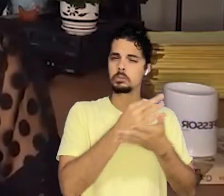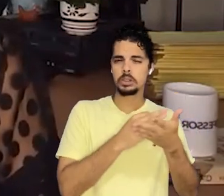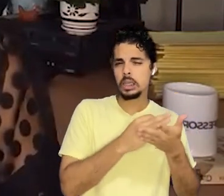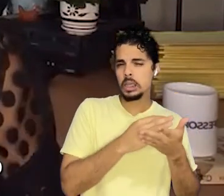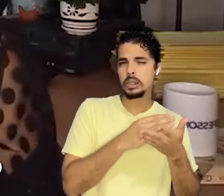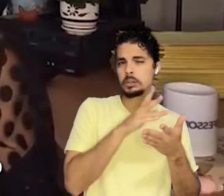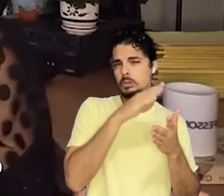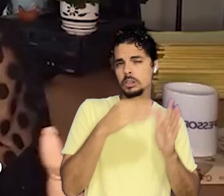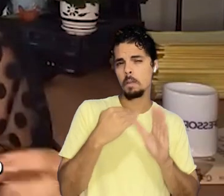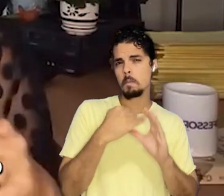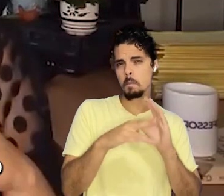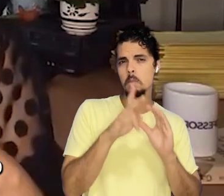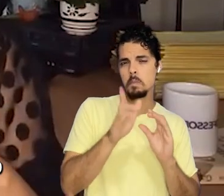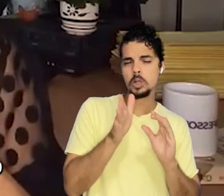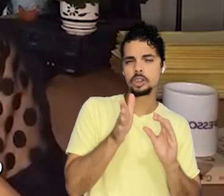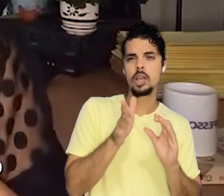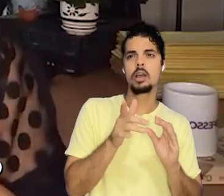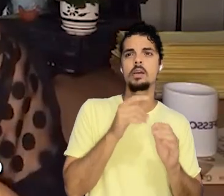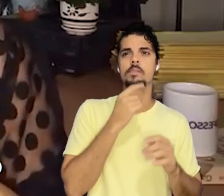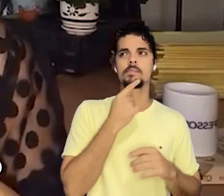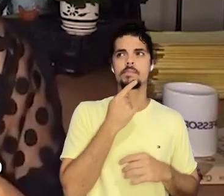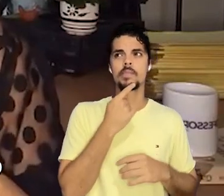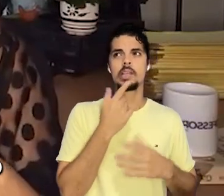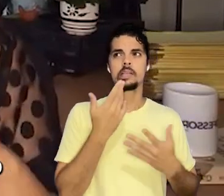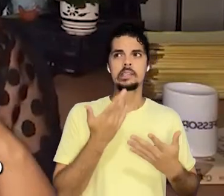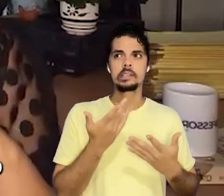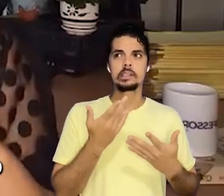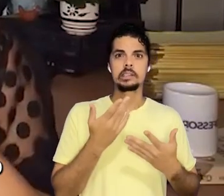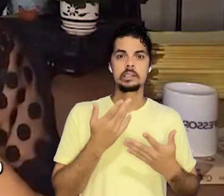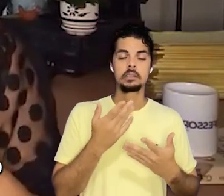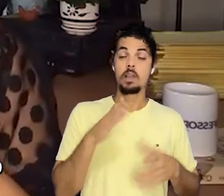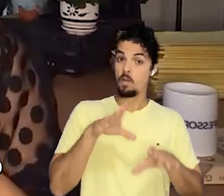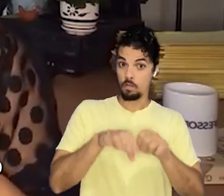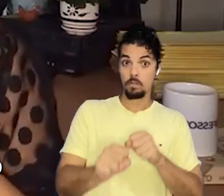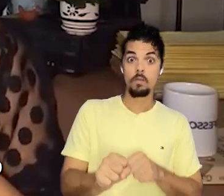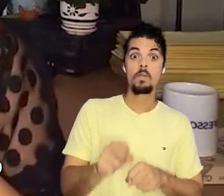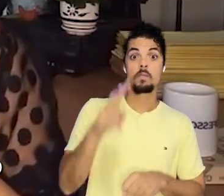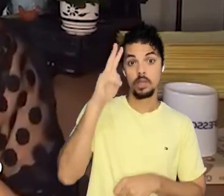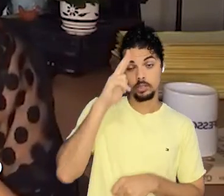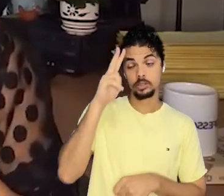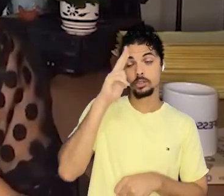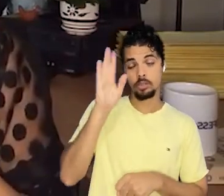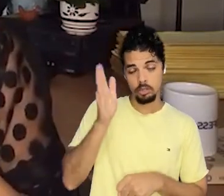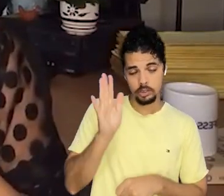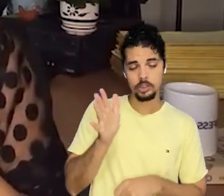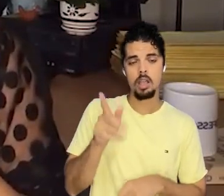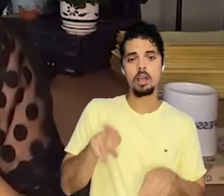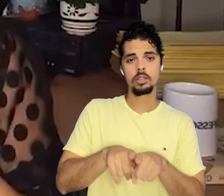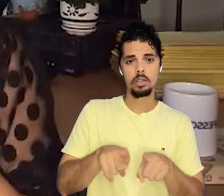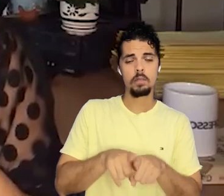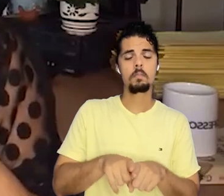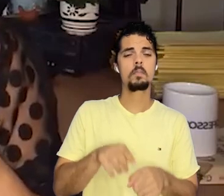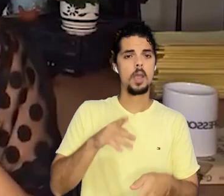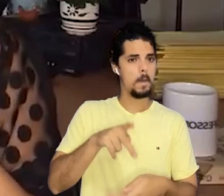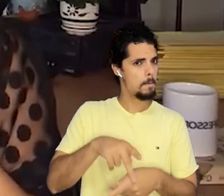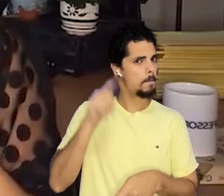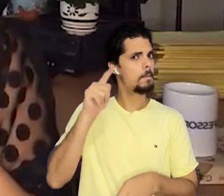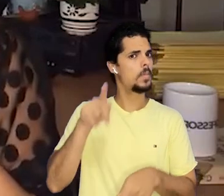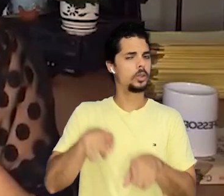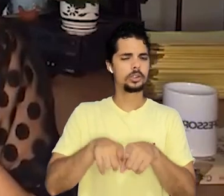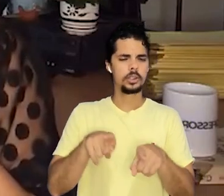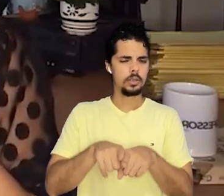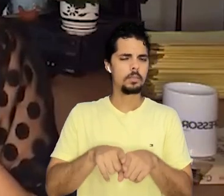blog. Eu sou graduada em História, sou especialista em metodologias do ensino de História e em